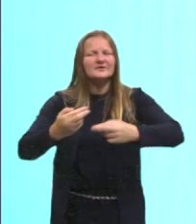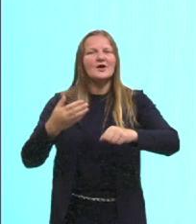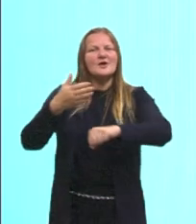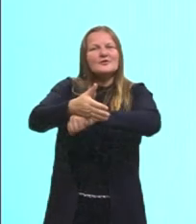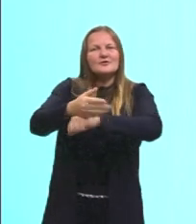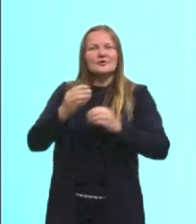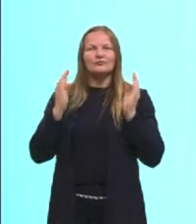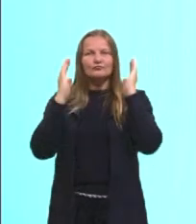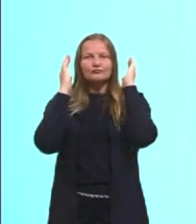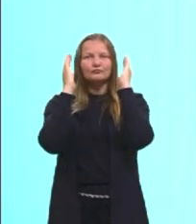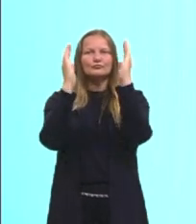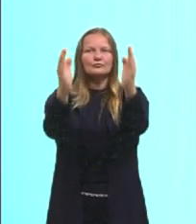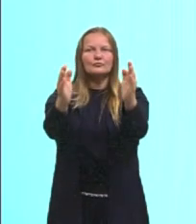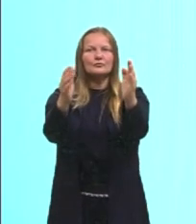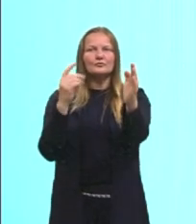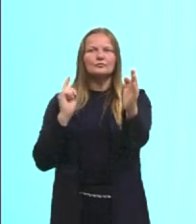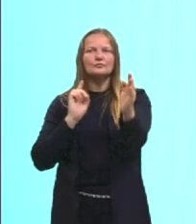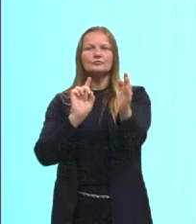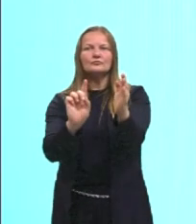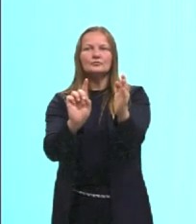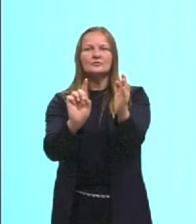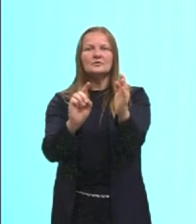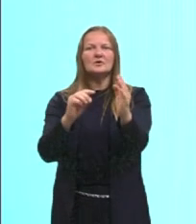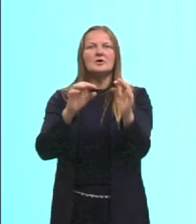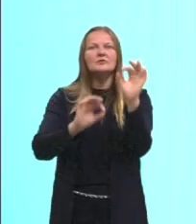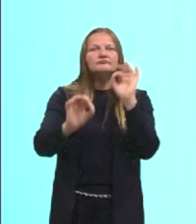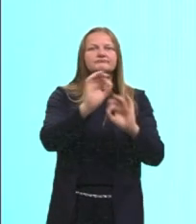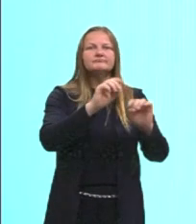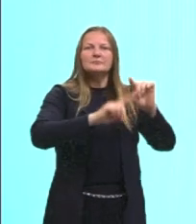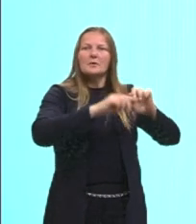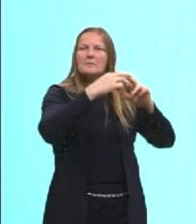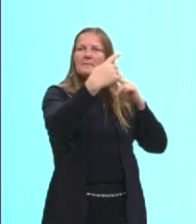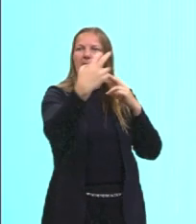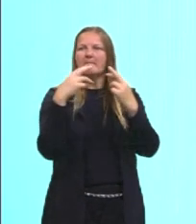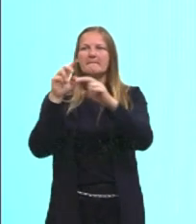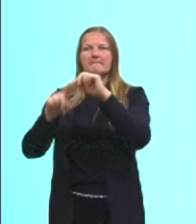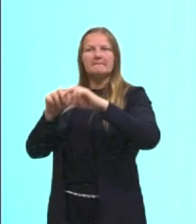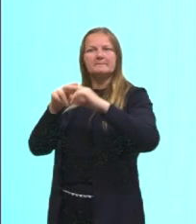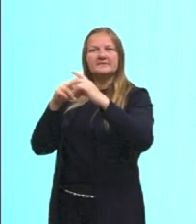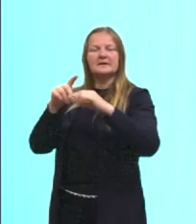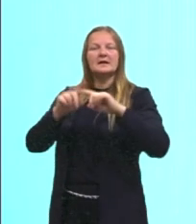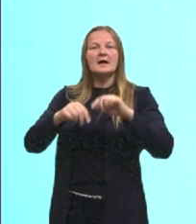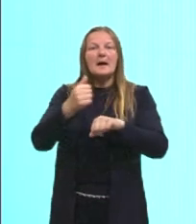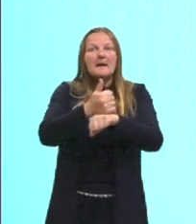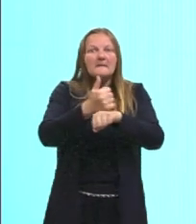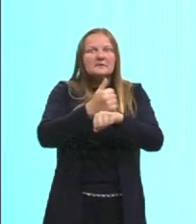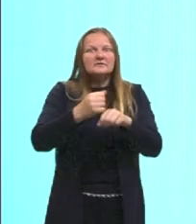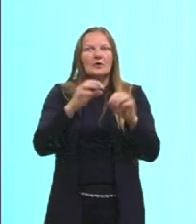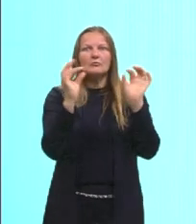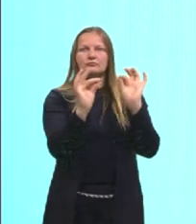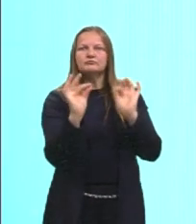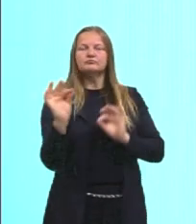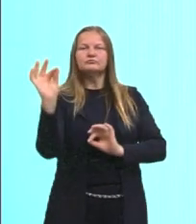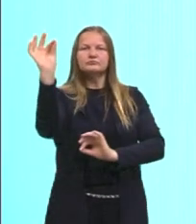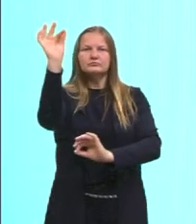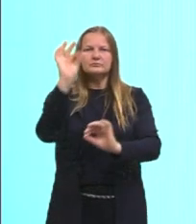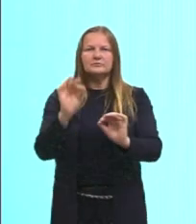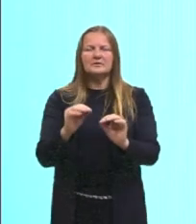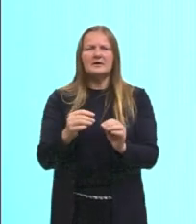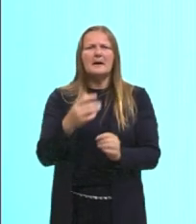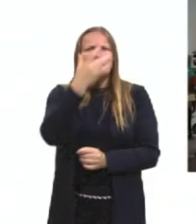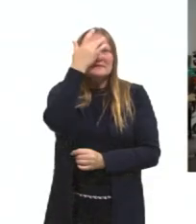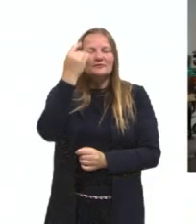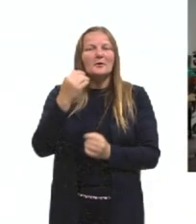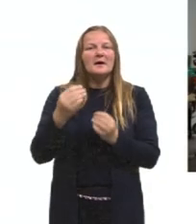em um corredor, montado com vários elementos, com vários objetos que a artista solicitou para amigos e conhecidos